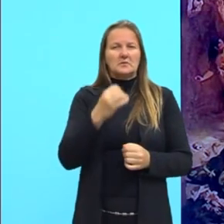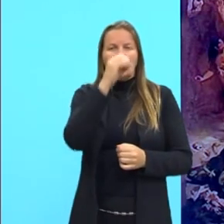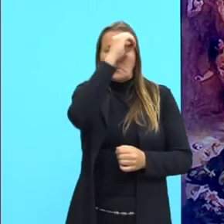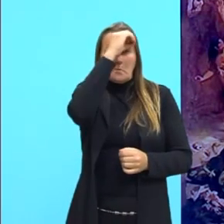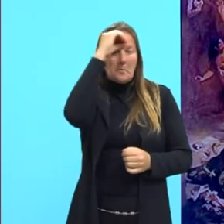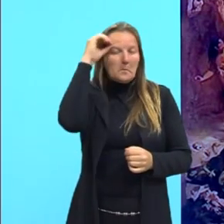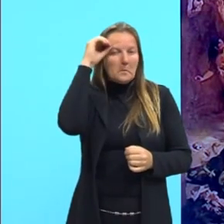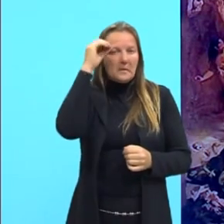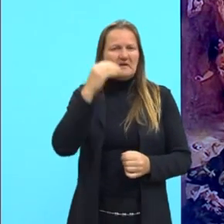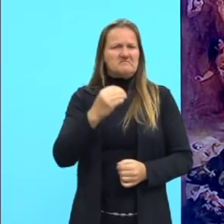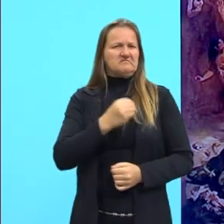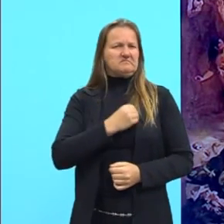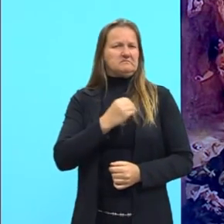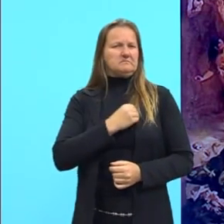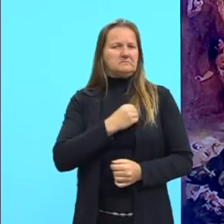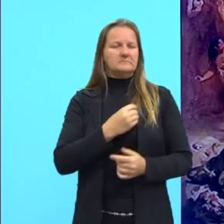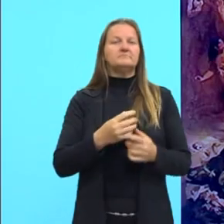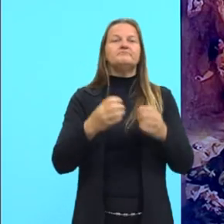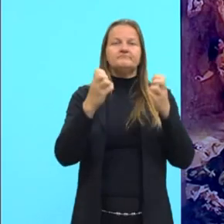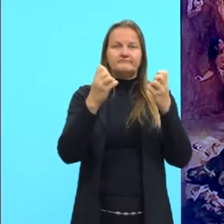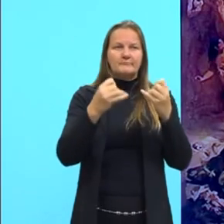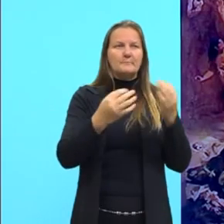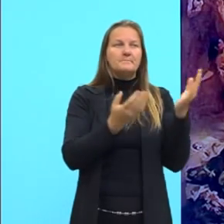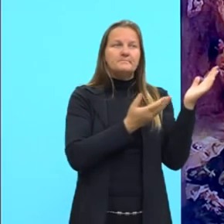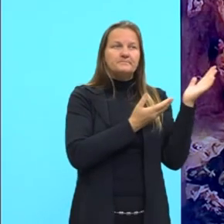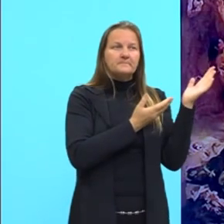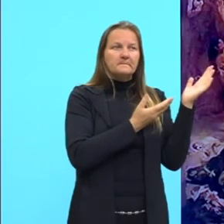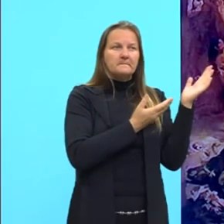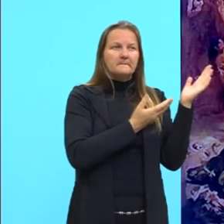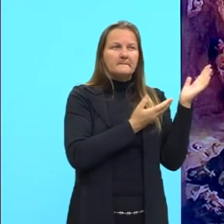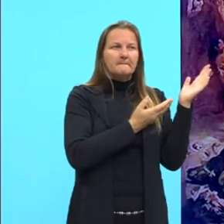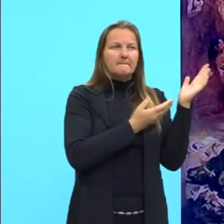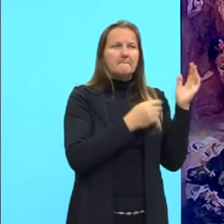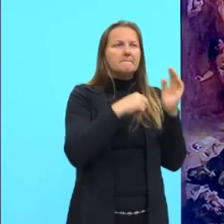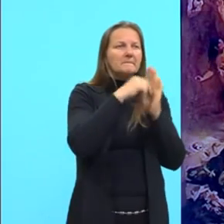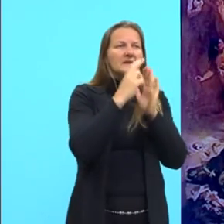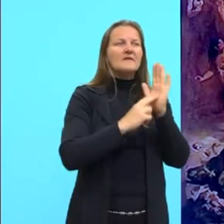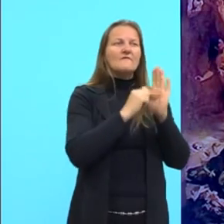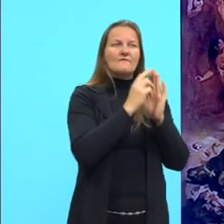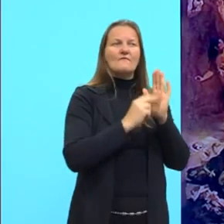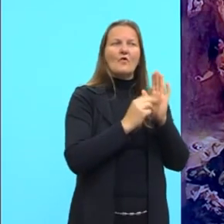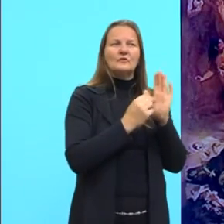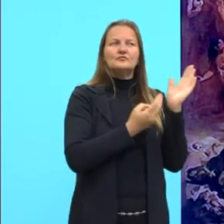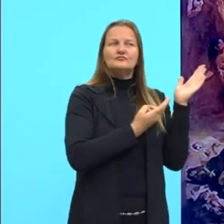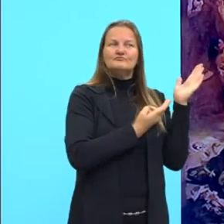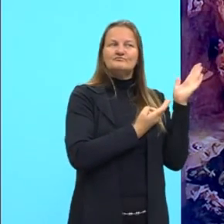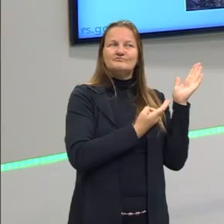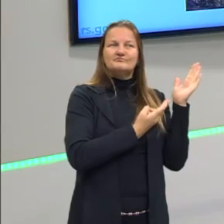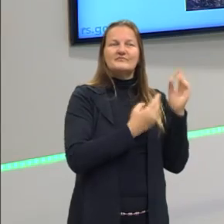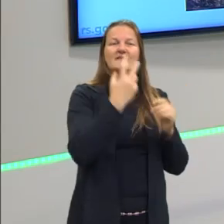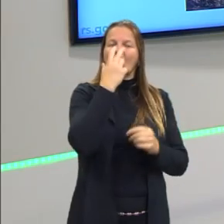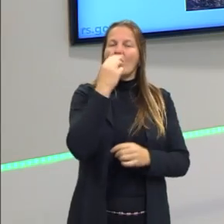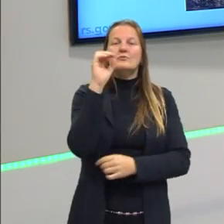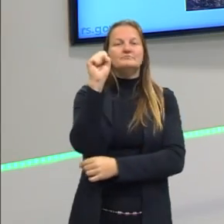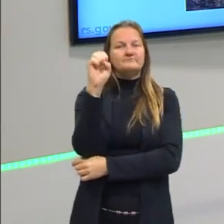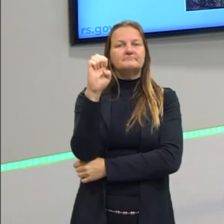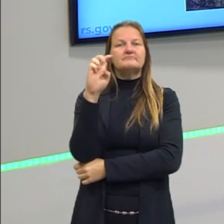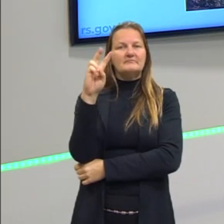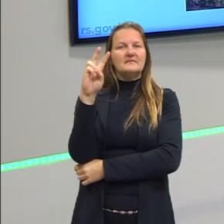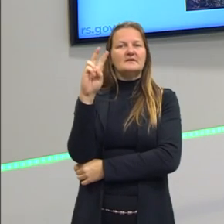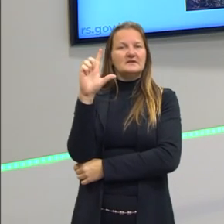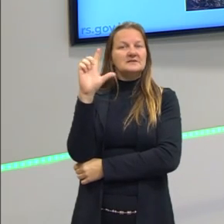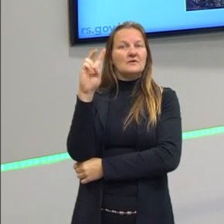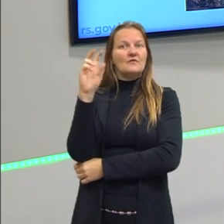eles eram pecadores. Então, essa imagem reforça um pouco essa ideia do selvagem, porque mostra um